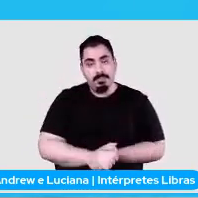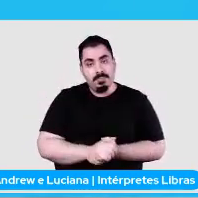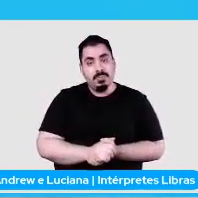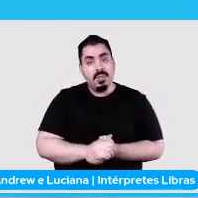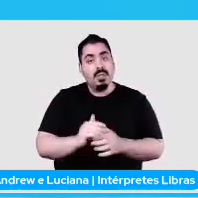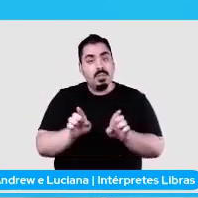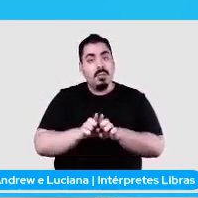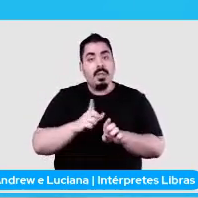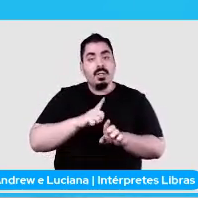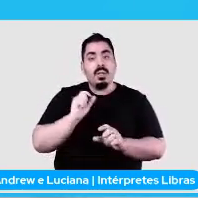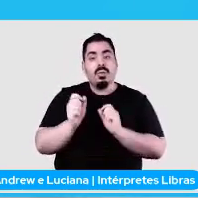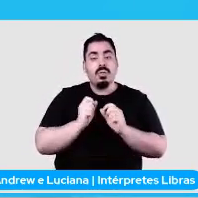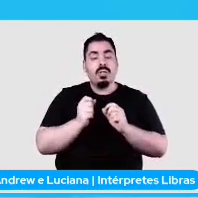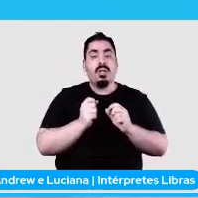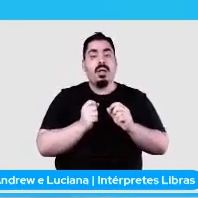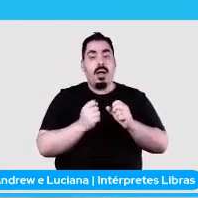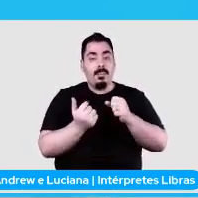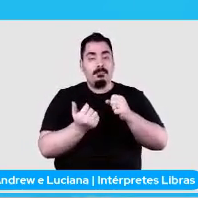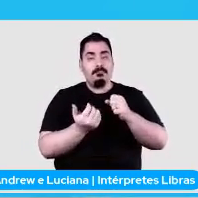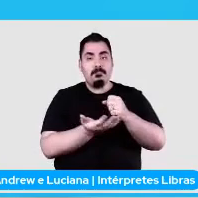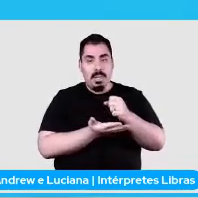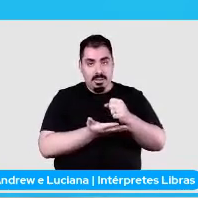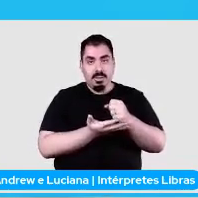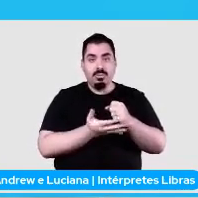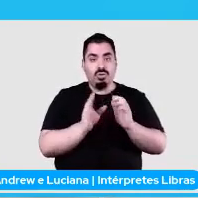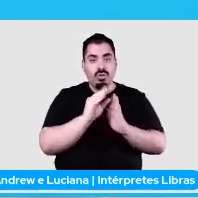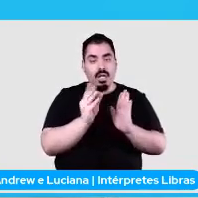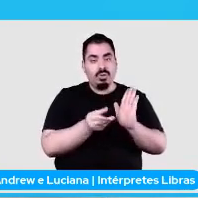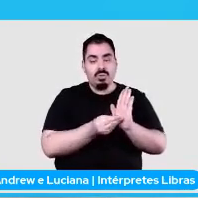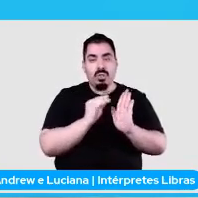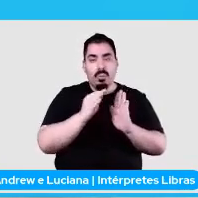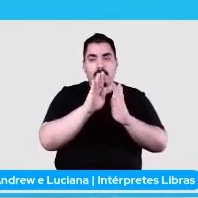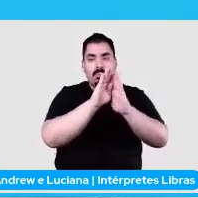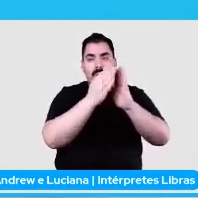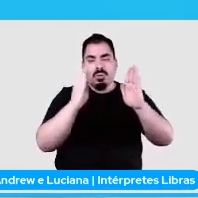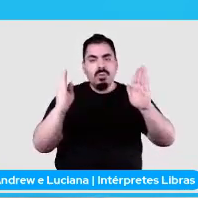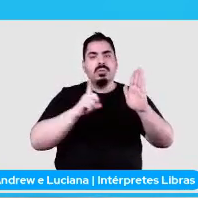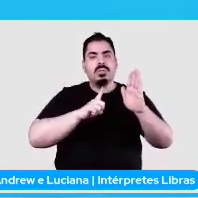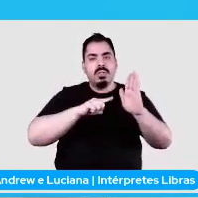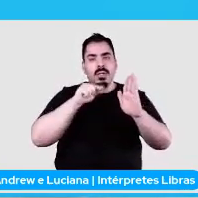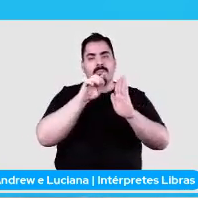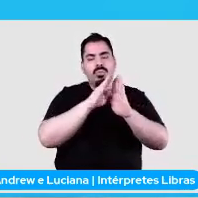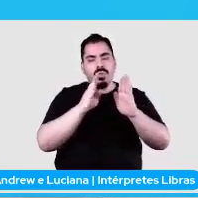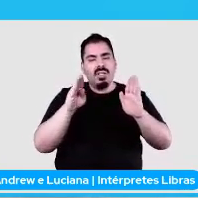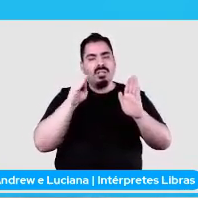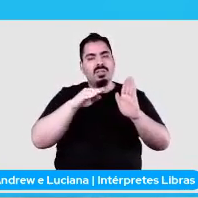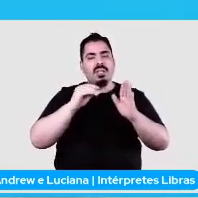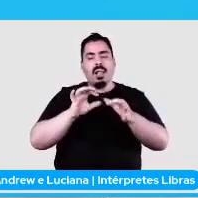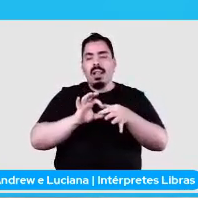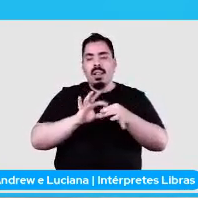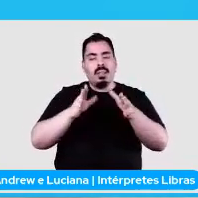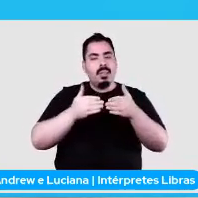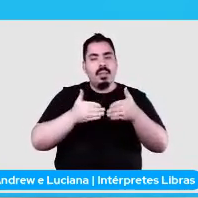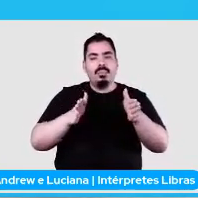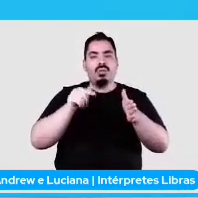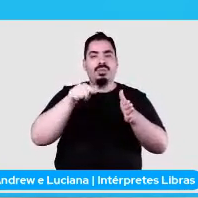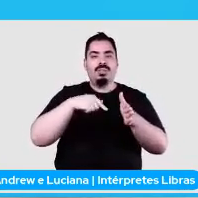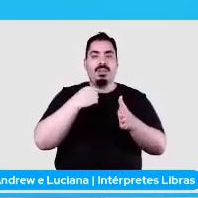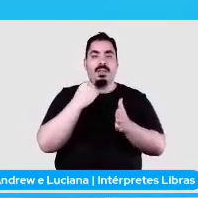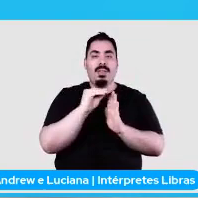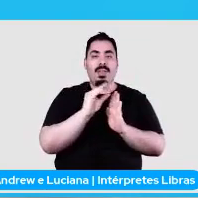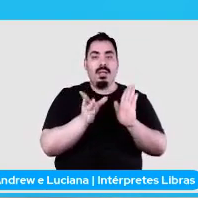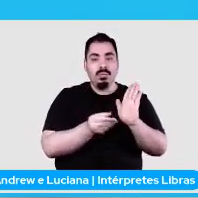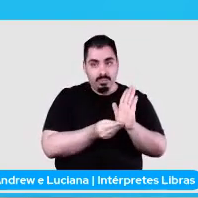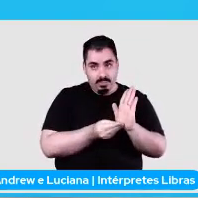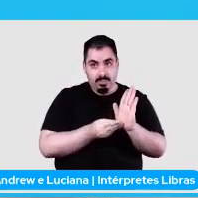disponíveis, que é o Kaggle, tem o Google Dataset. E, além disso, tem bibliotecas que elas também disponibilizam dados, né? Por exemplo, a gente tem uma biblioteca